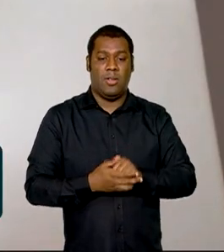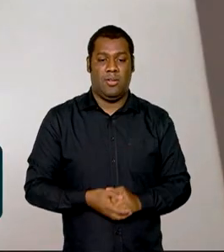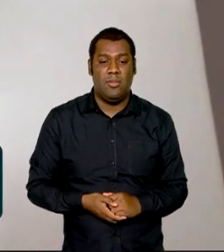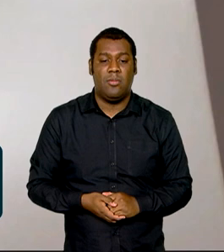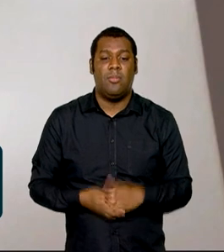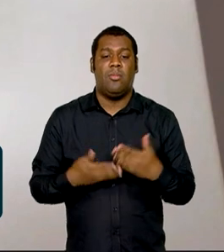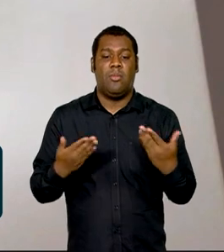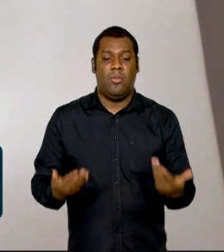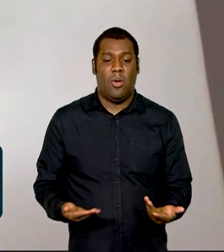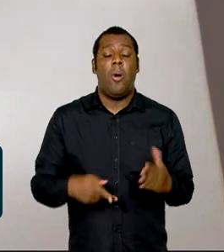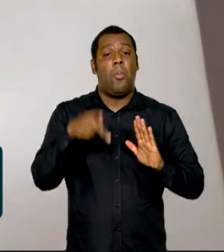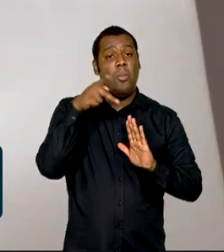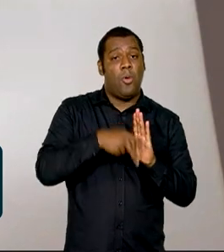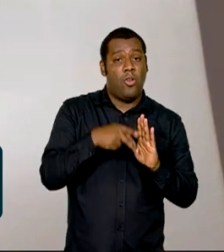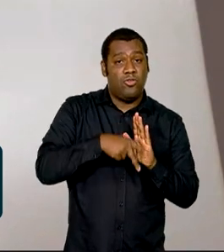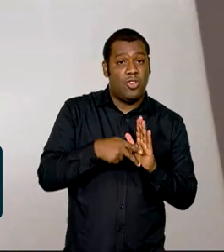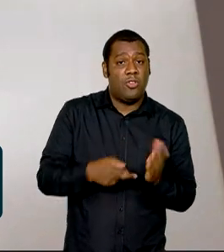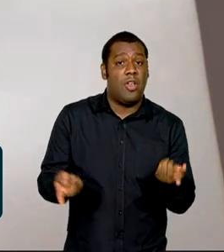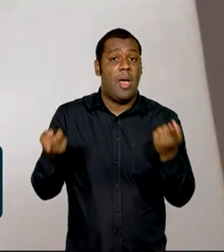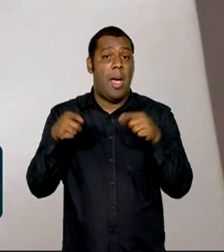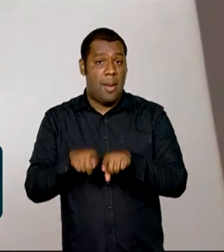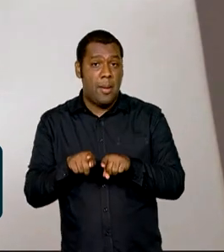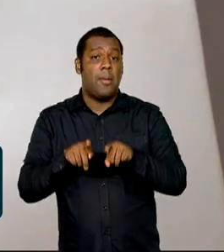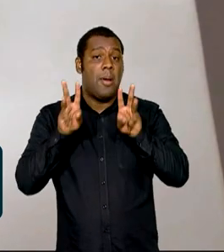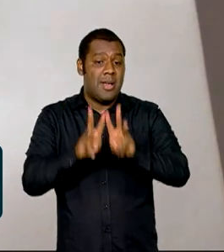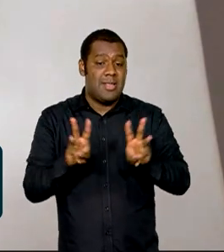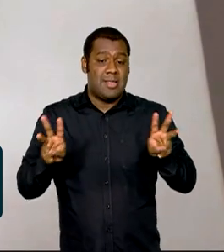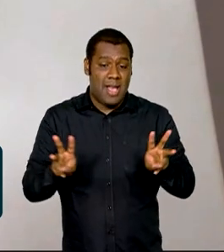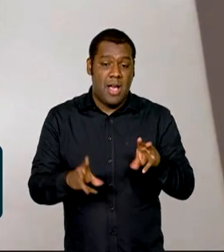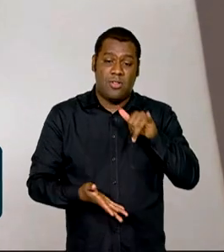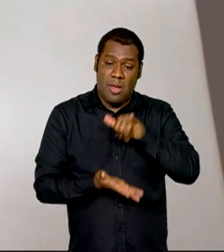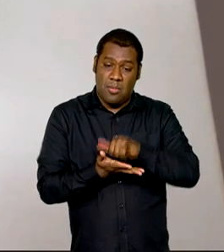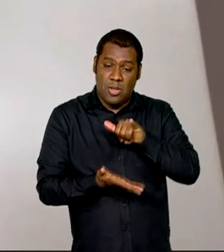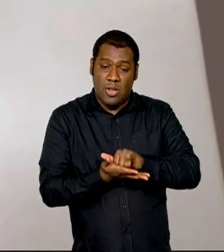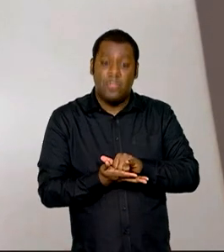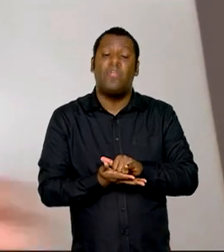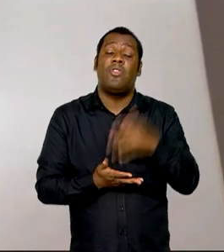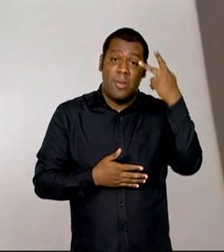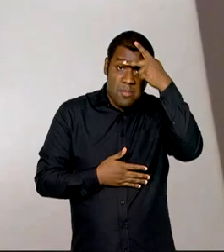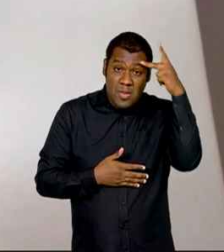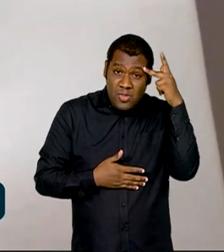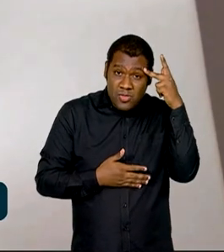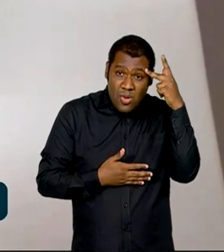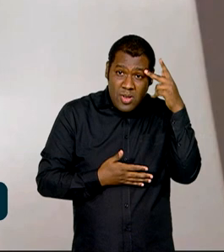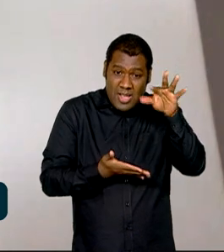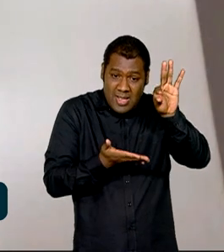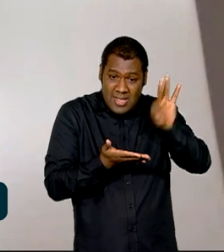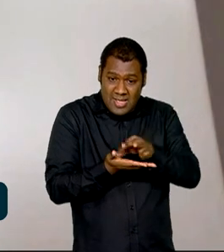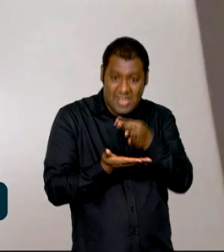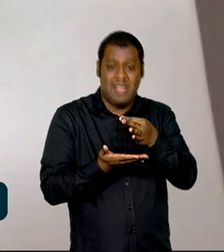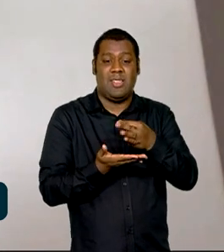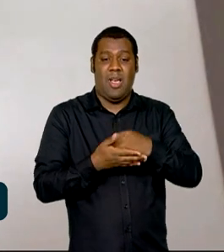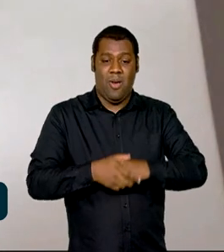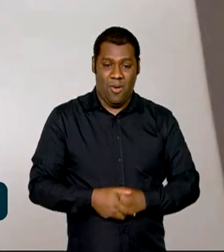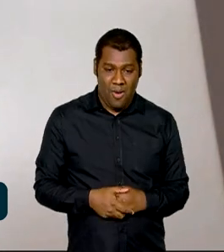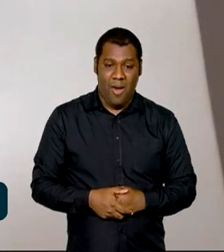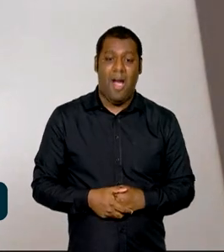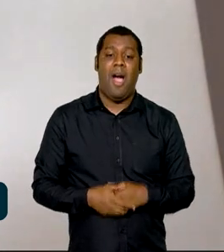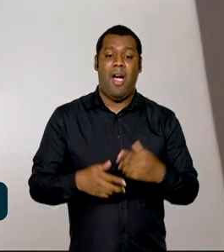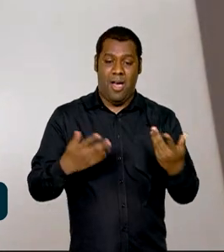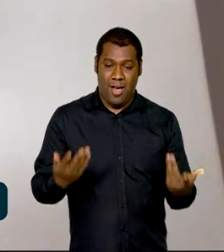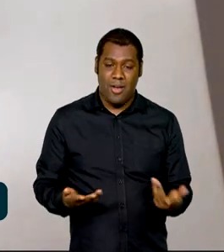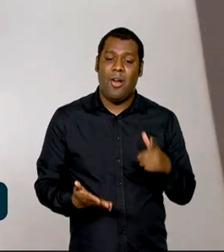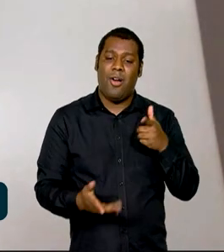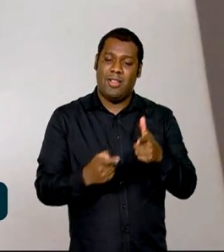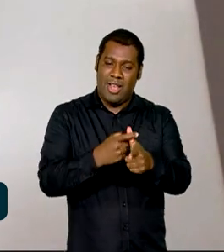conectando com outros sites, outros aplicativos, que a pessoa pode fazer o login e já entrar para fazer diretamente a renegociação.